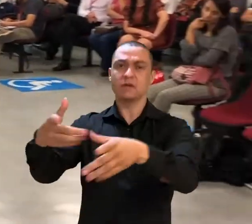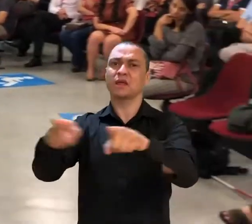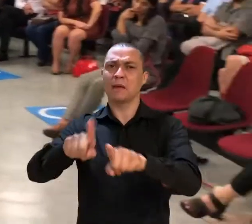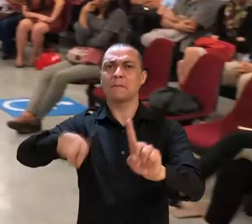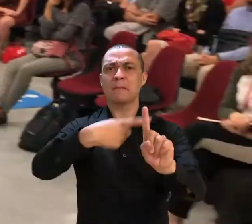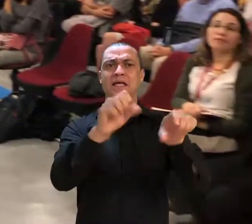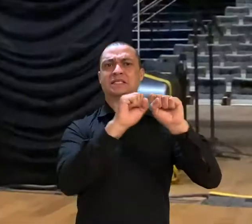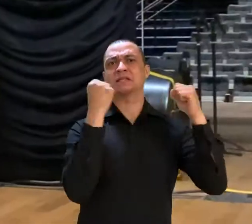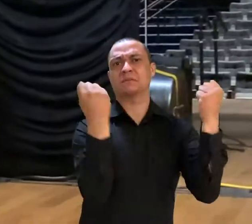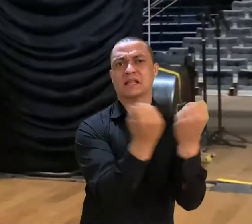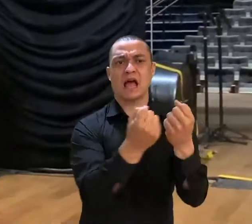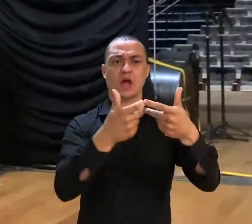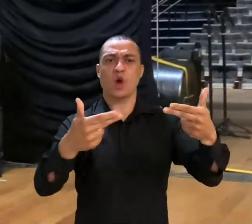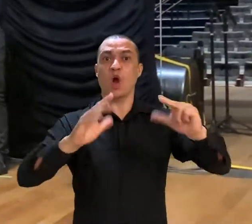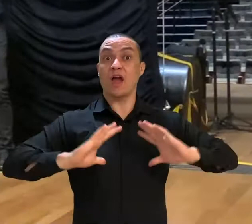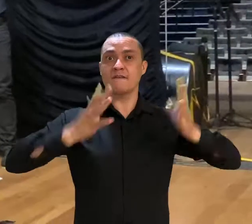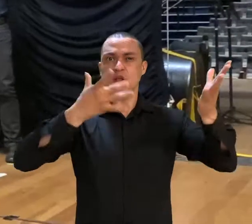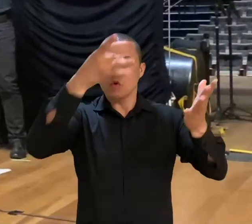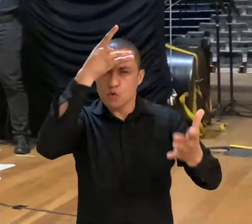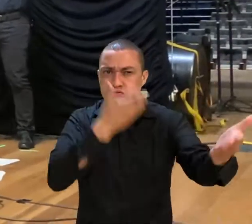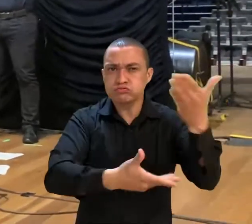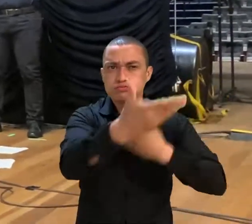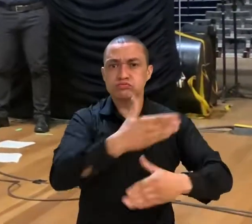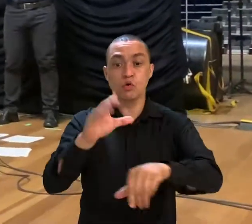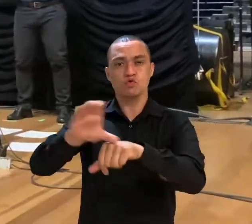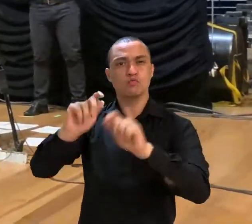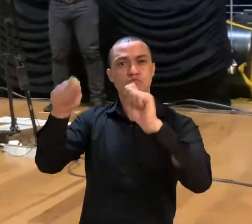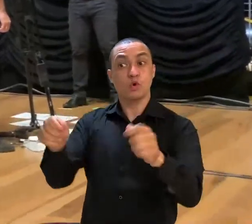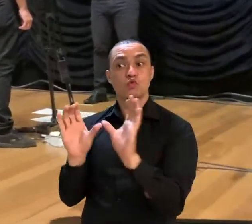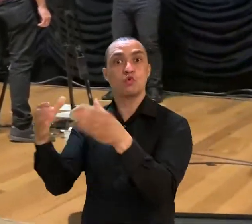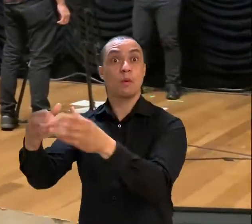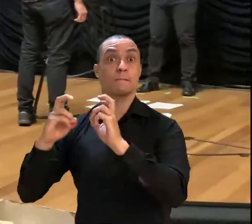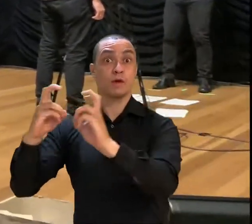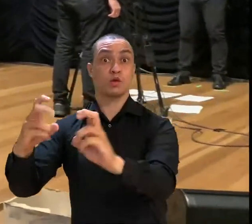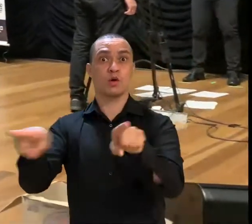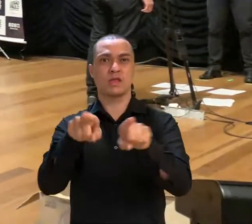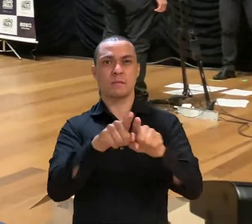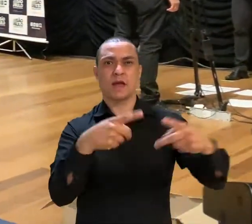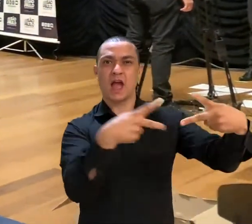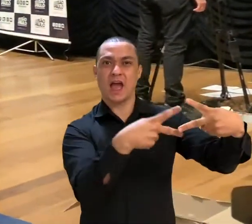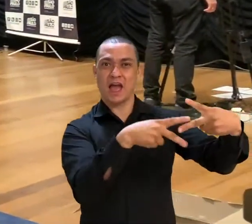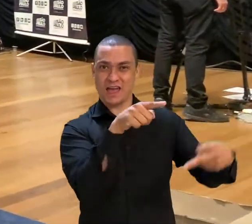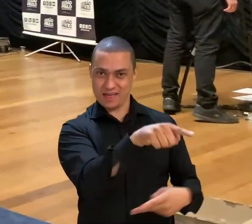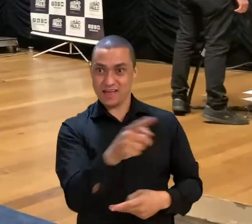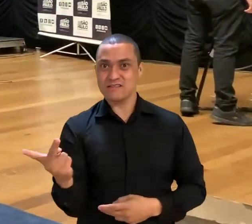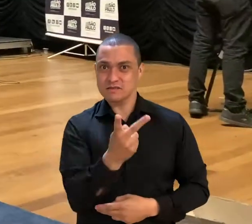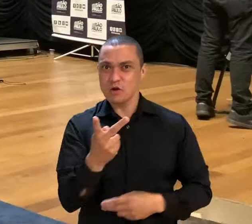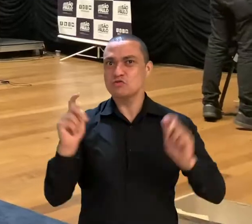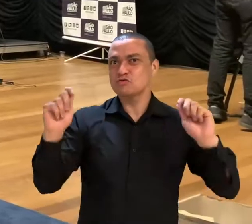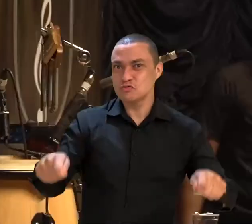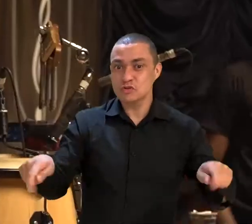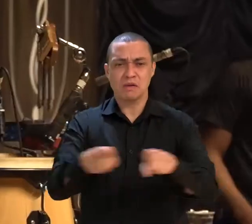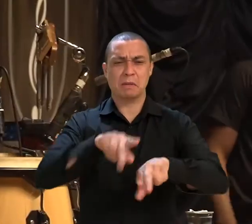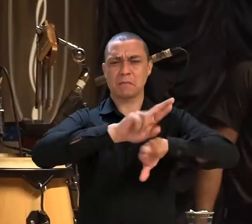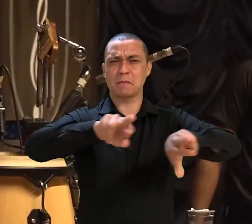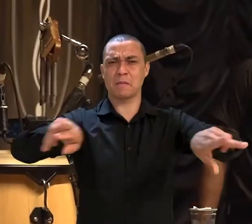realizados seminários, eventos de conscientização, capacitações com equipes do metrô ICPTM e diversas